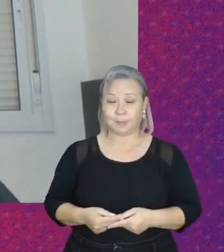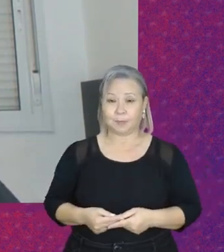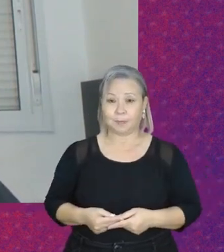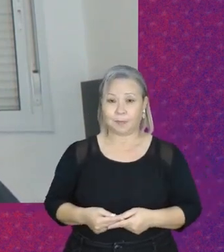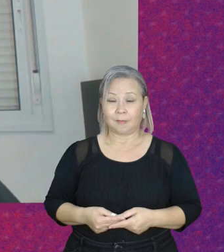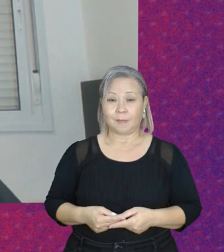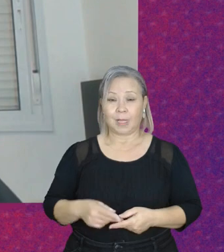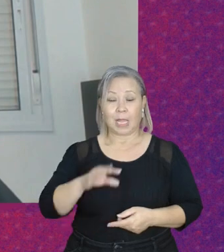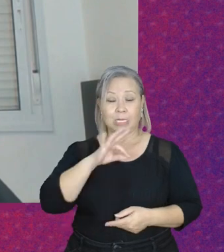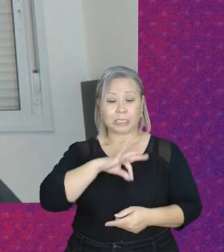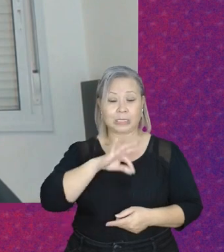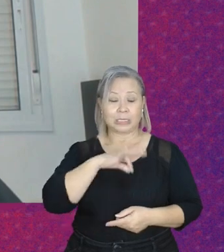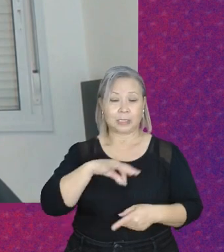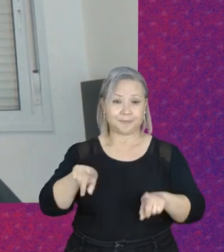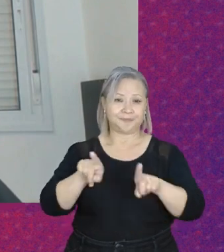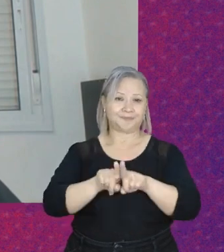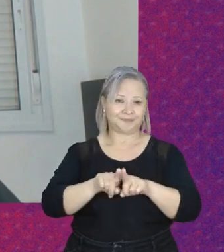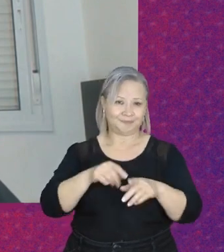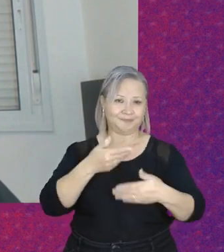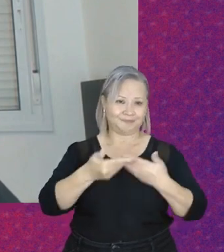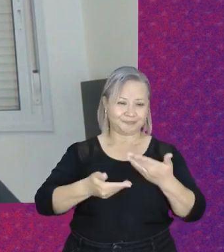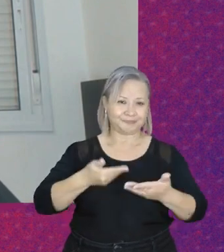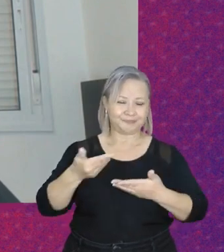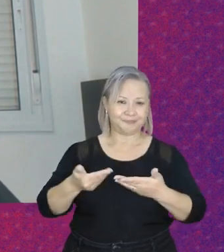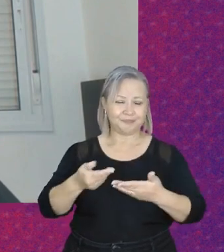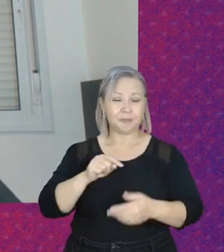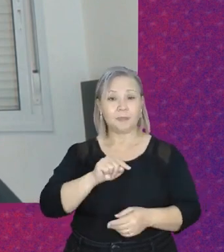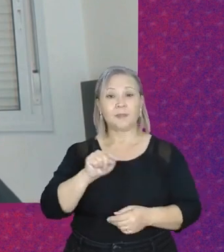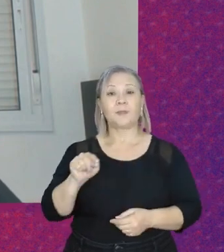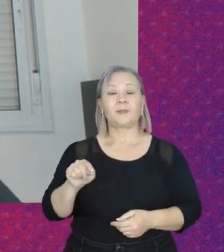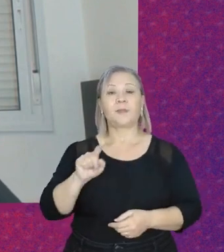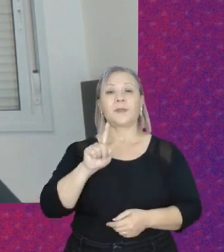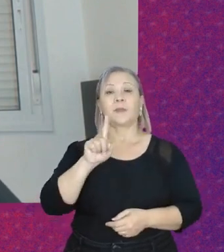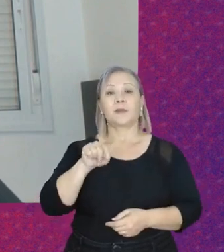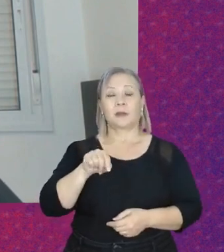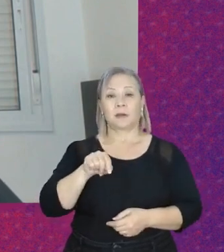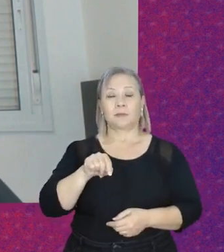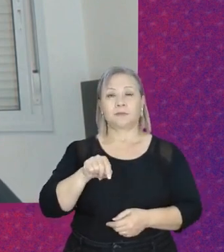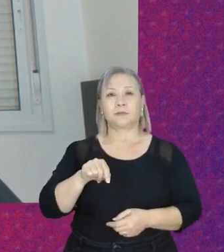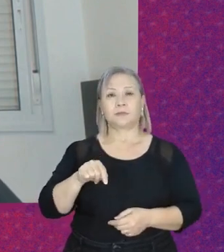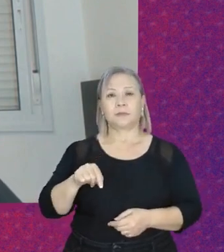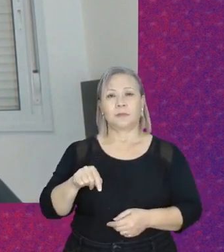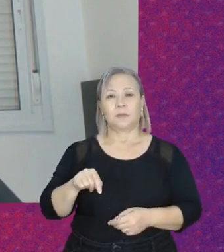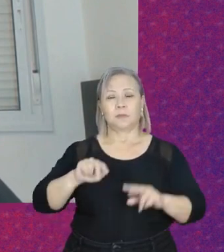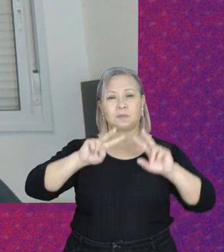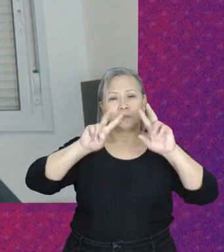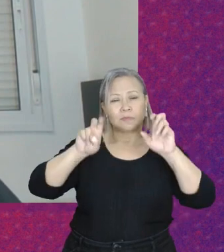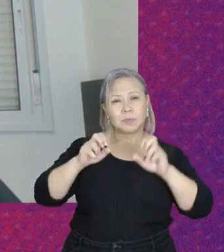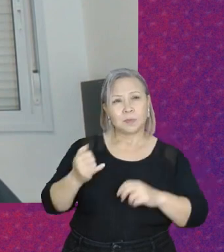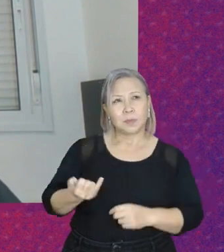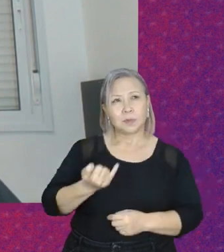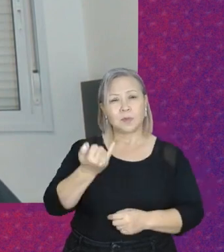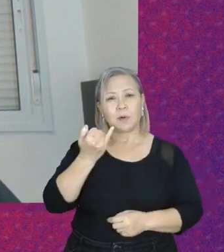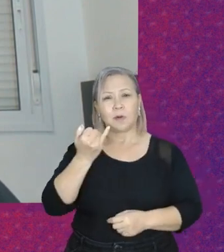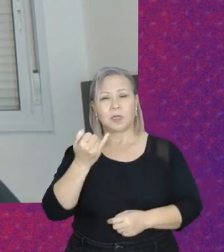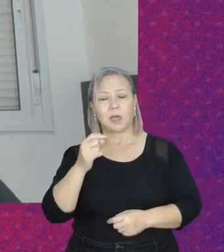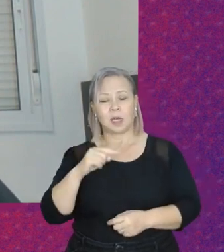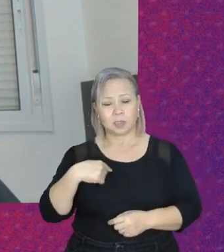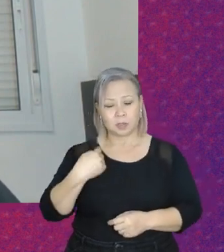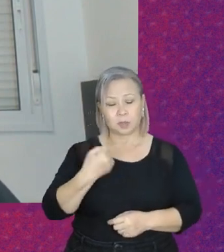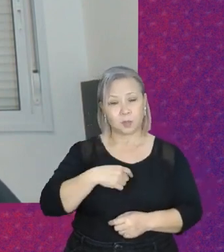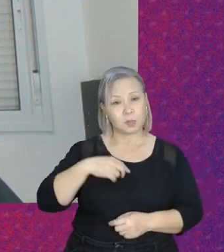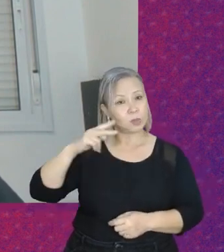renda. Então, isso é um tema importante para as nossas